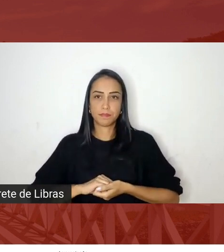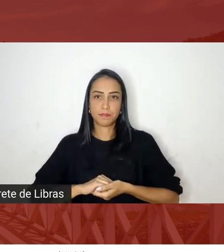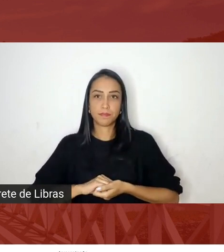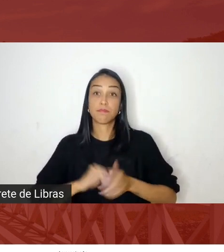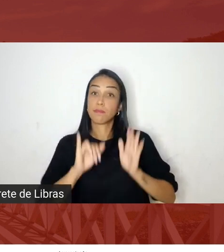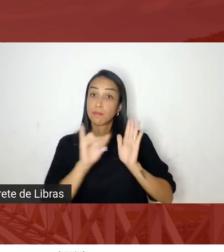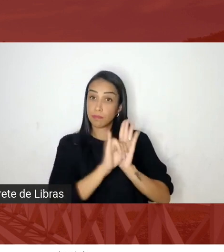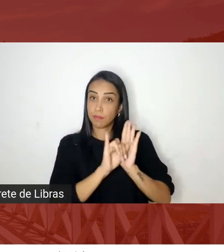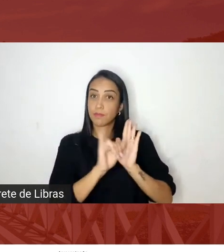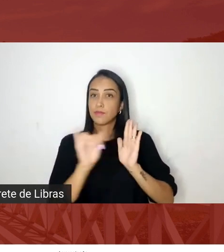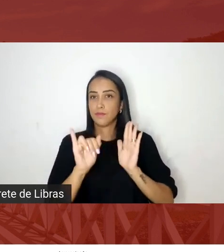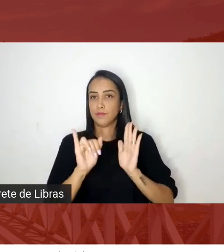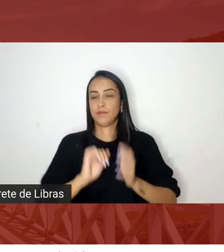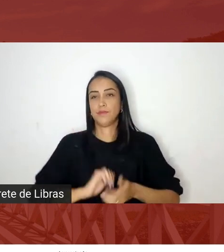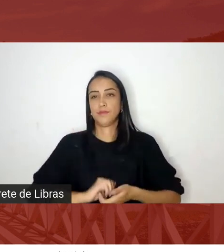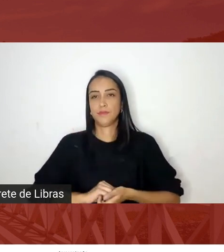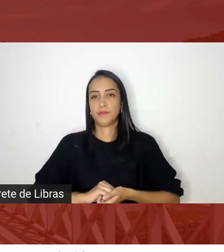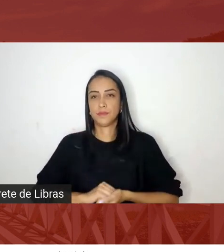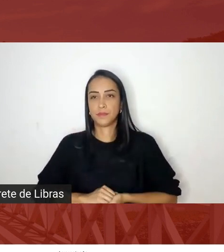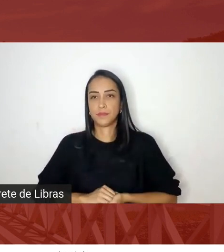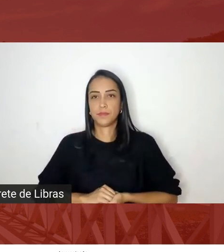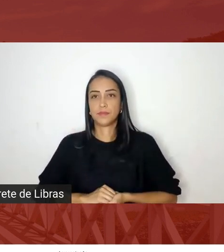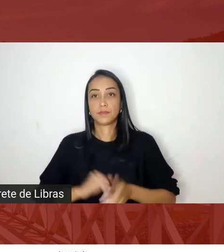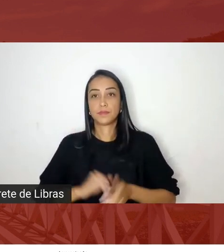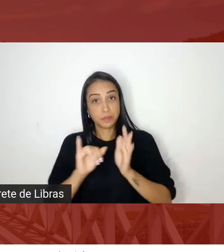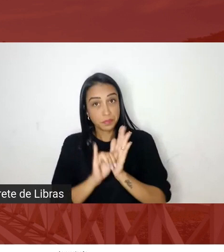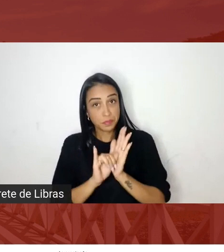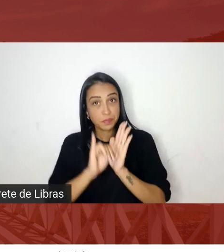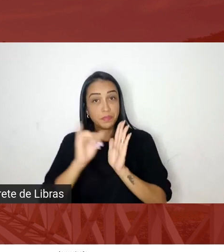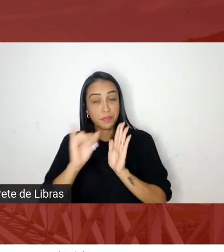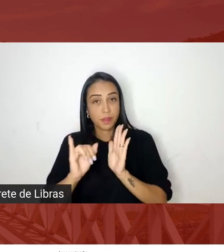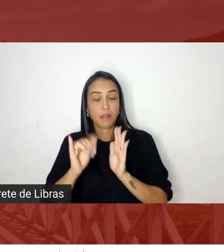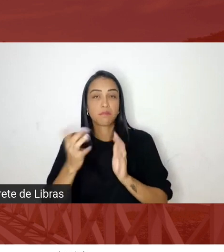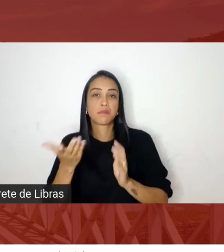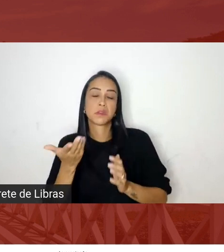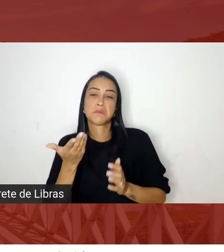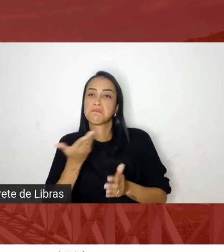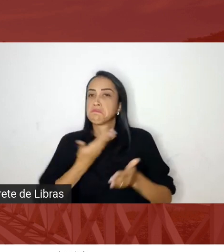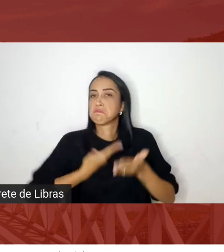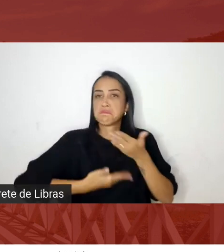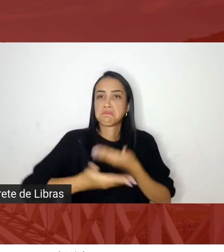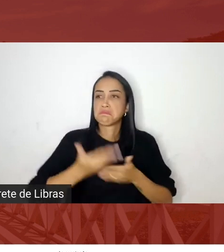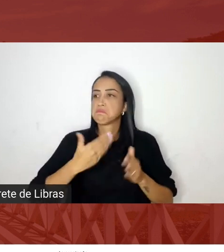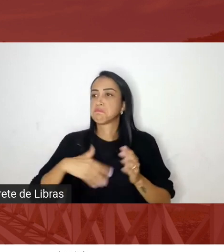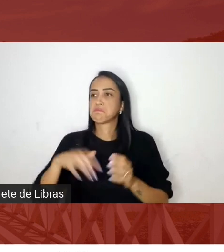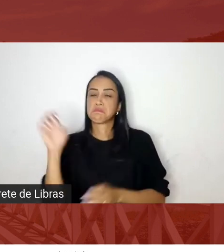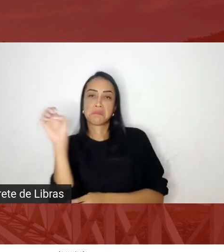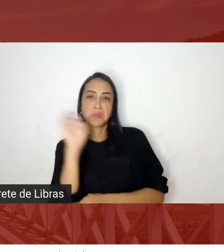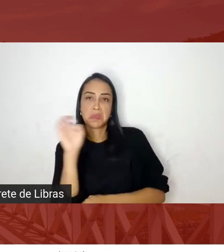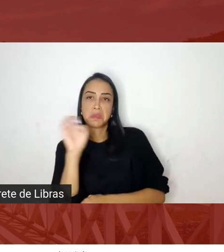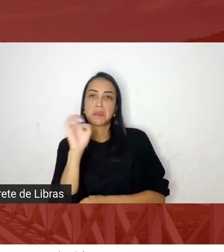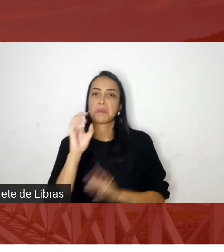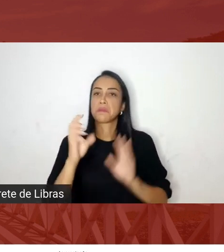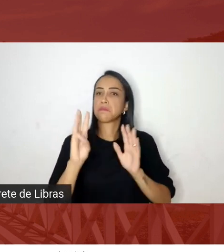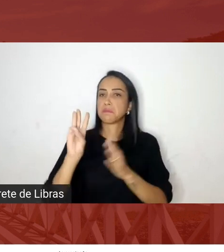né a identidade homoafetiva a identidade indígena a identidade